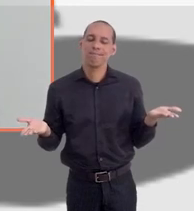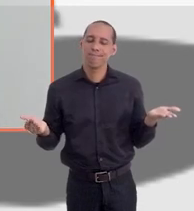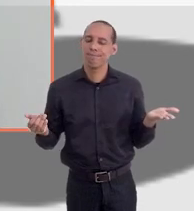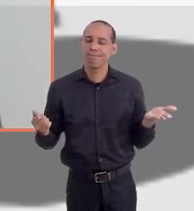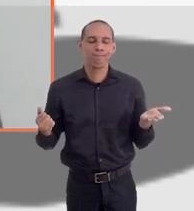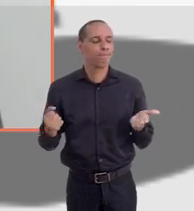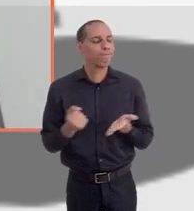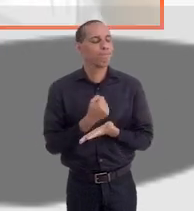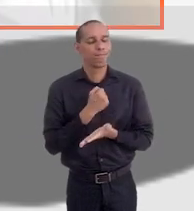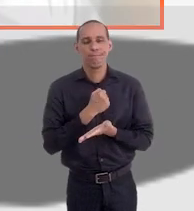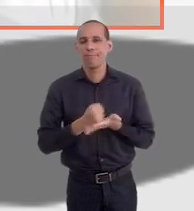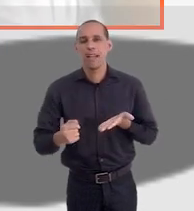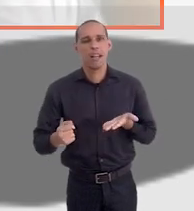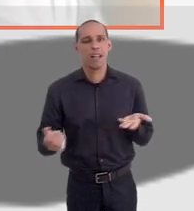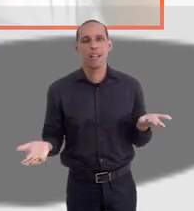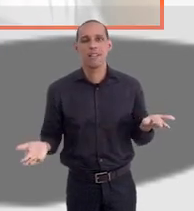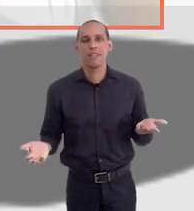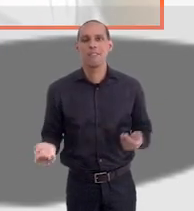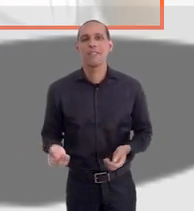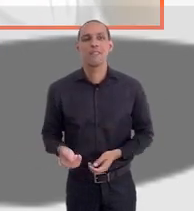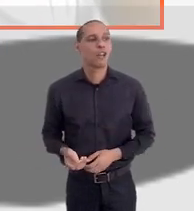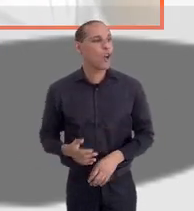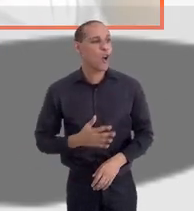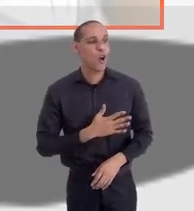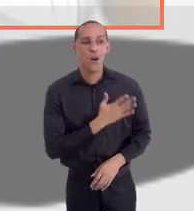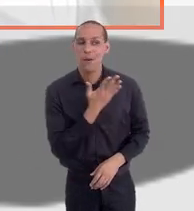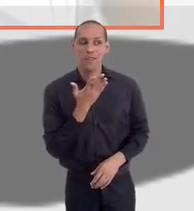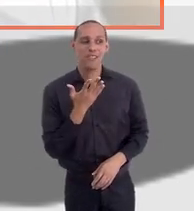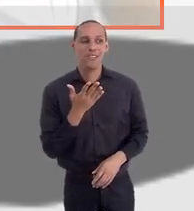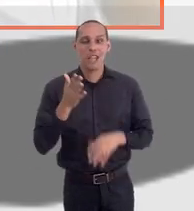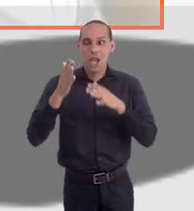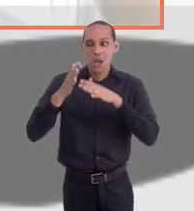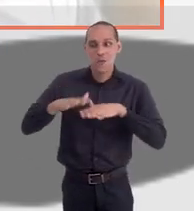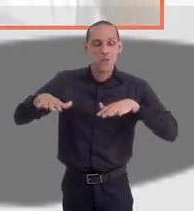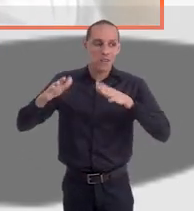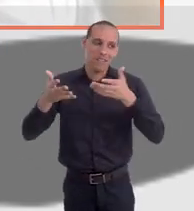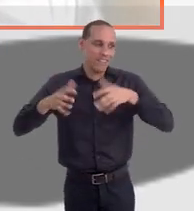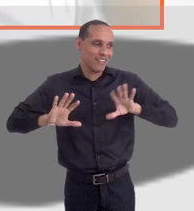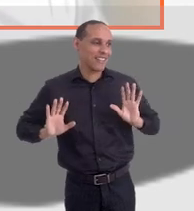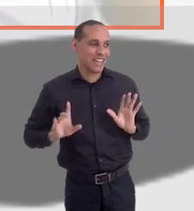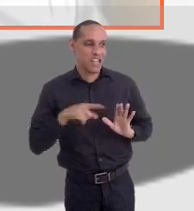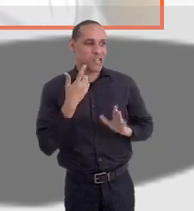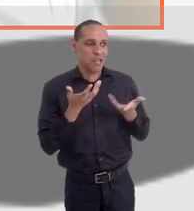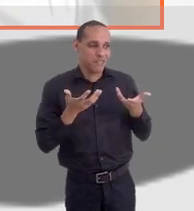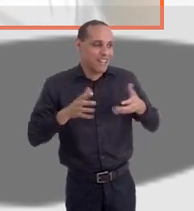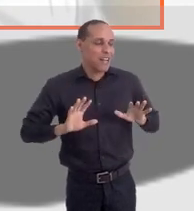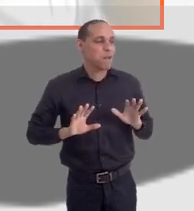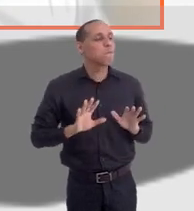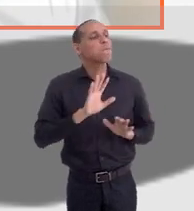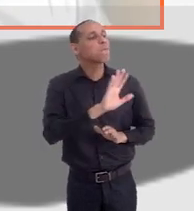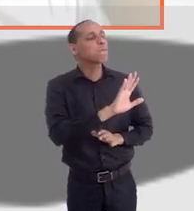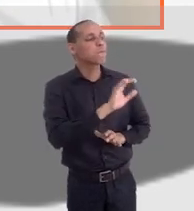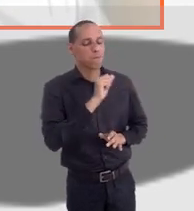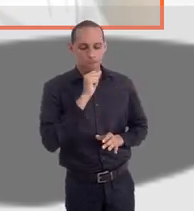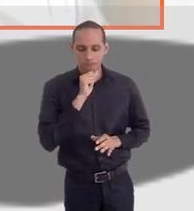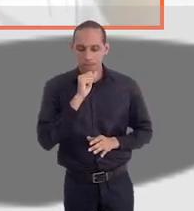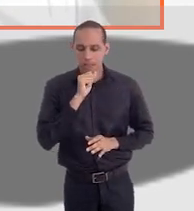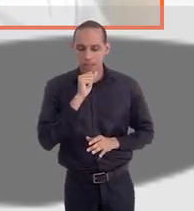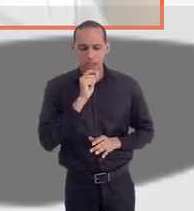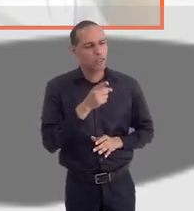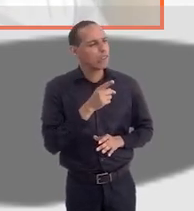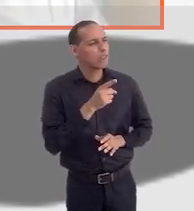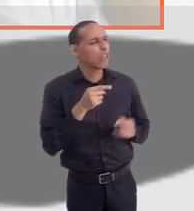e aí foi eliminado. É, isso é uma péssima situação que ninguém quer passar, né? A gente não deseja isso para ninguém. Agora, Alexandre,